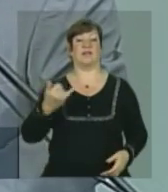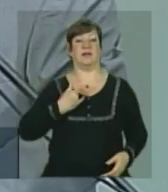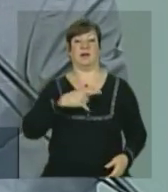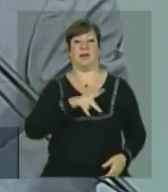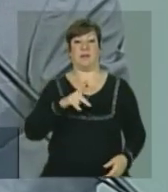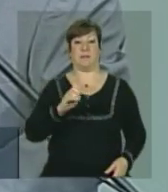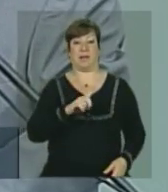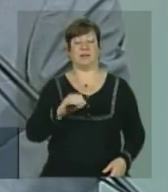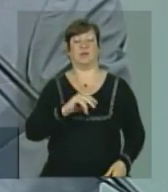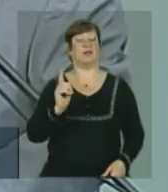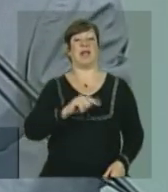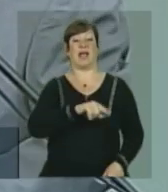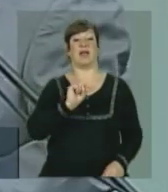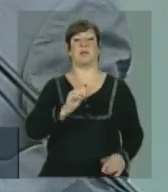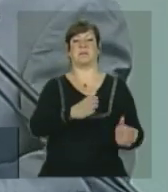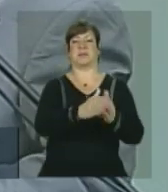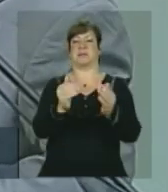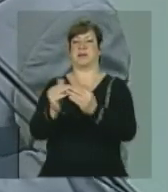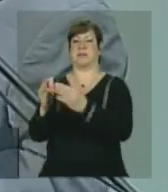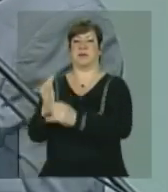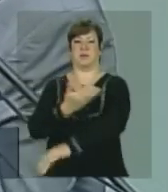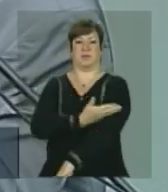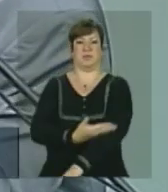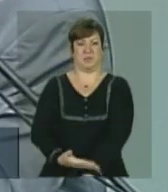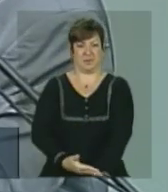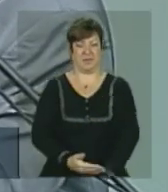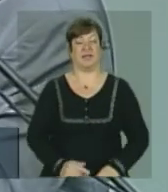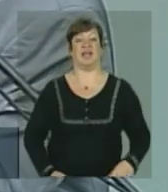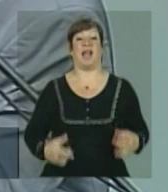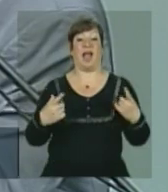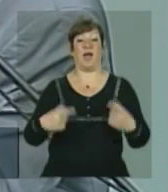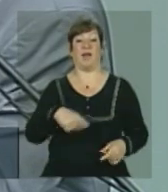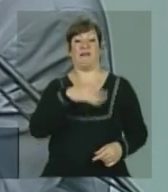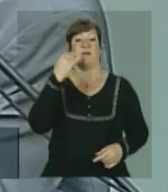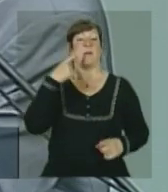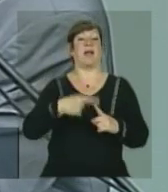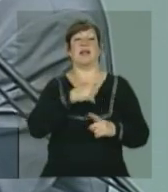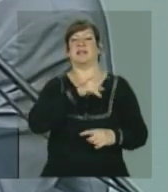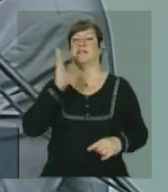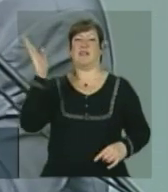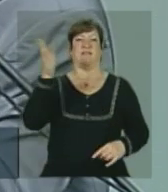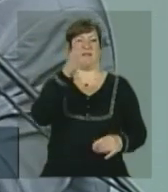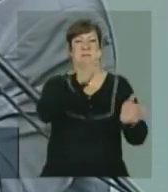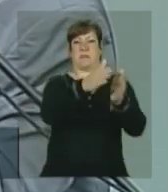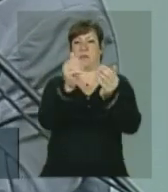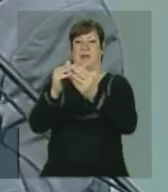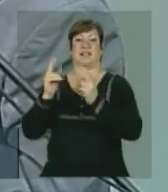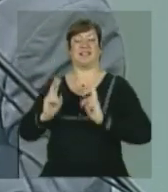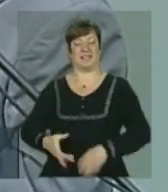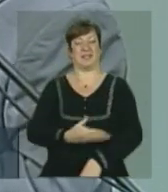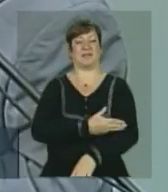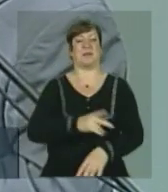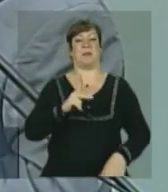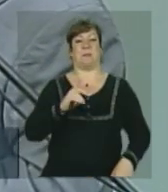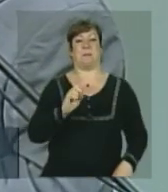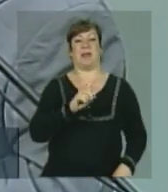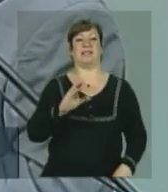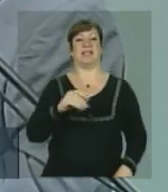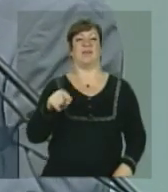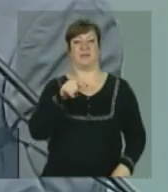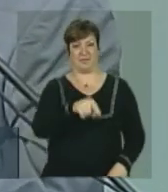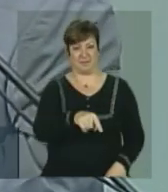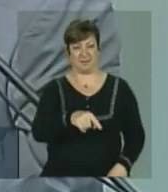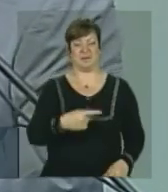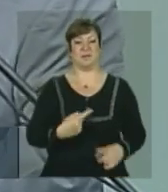Pezão, ele não é Pezão, ele é pidão. Então, quer dizer, aonde ele é a fama dele, presidente, já é de longas datas, e o